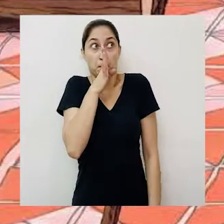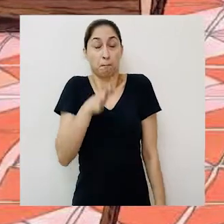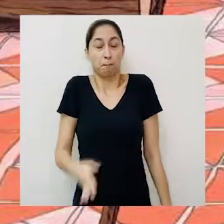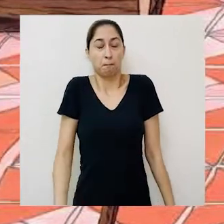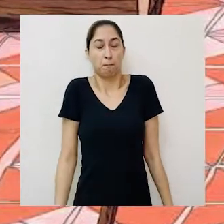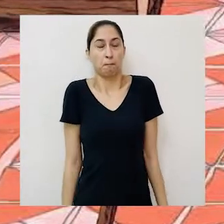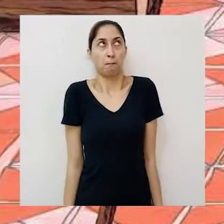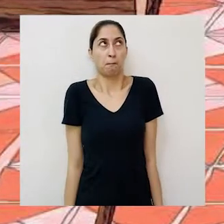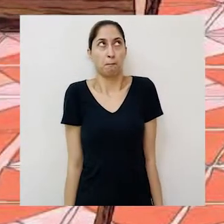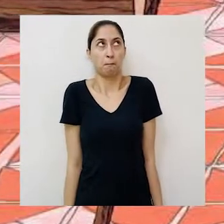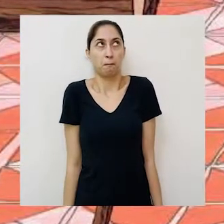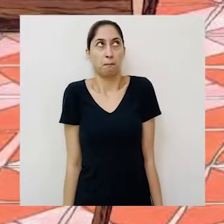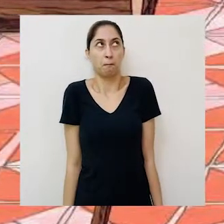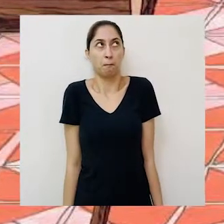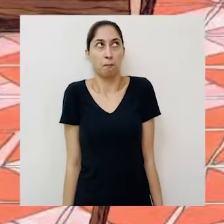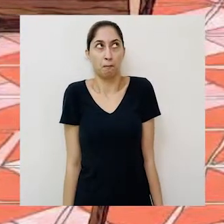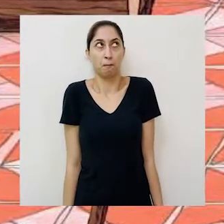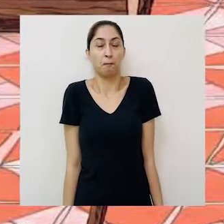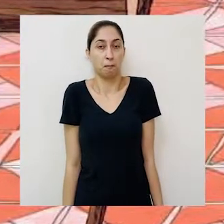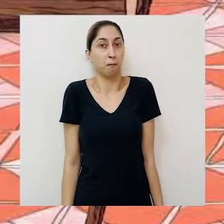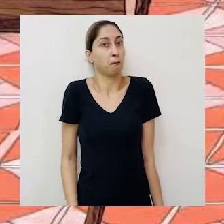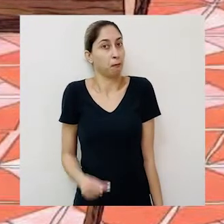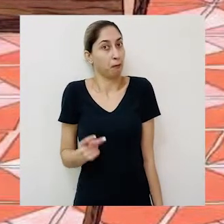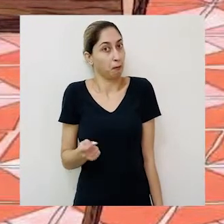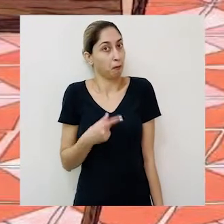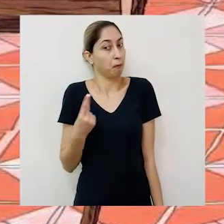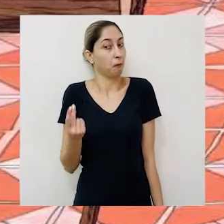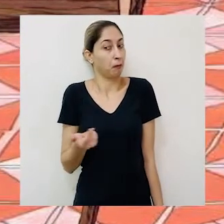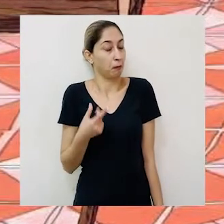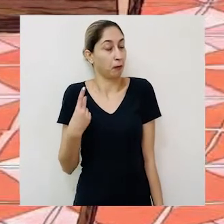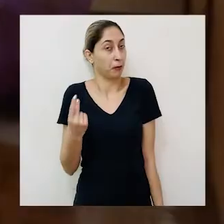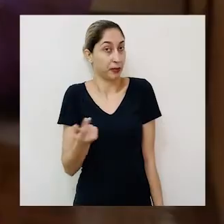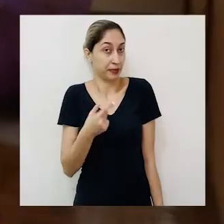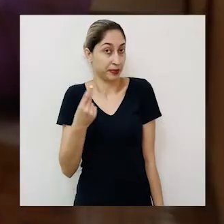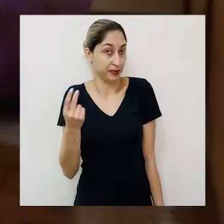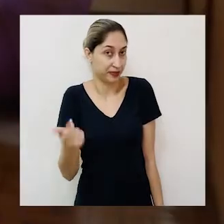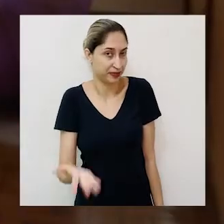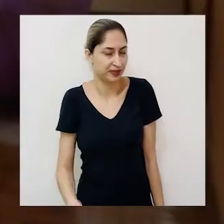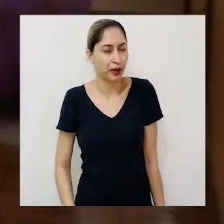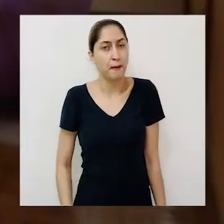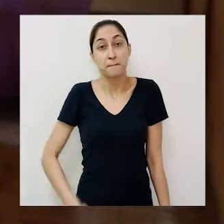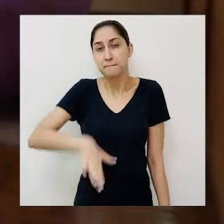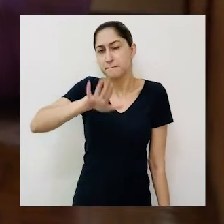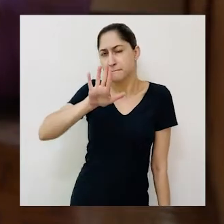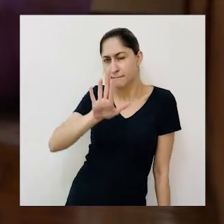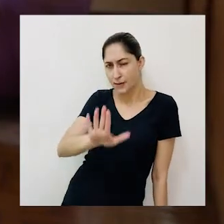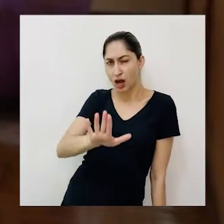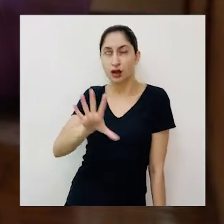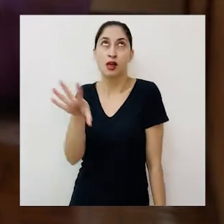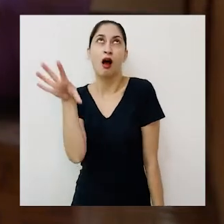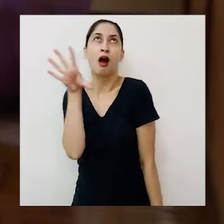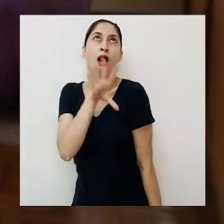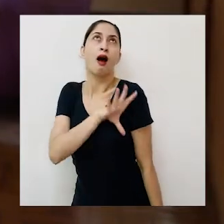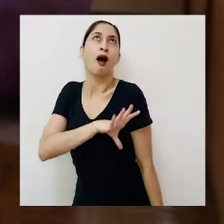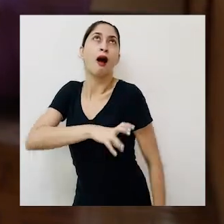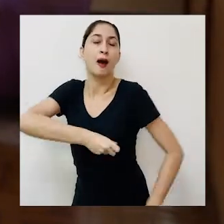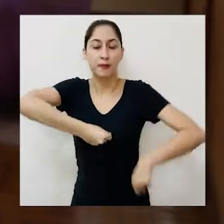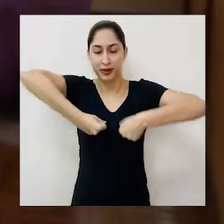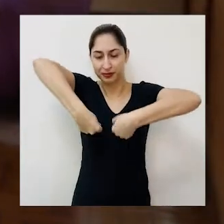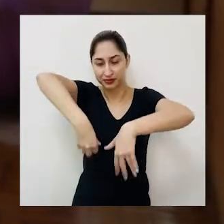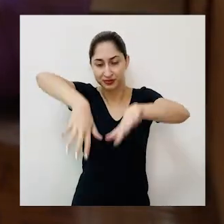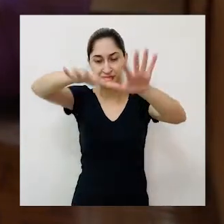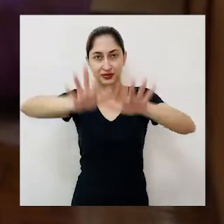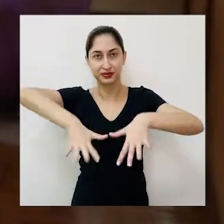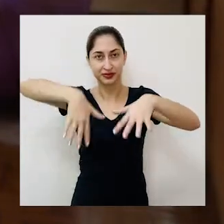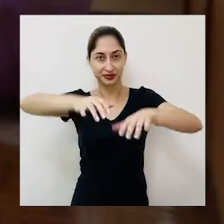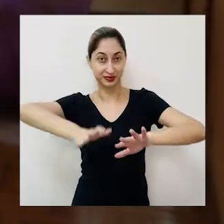ficar como uma estátua. Boa parte do tempo. Difícil mesmo é não deixar as pernas bambas